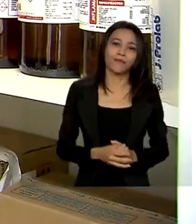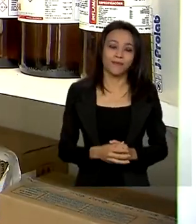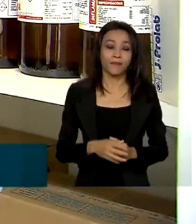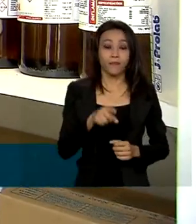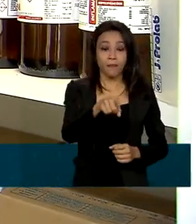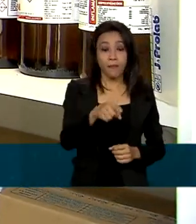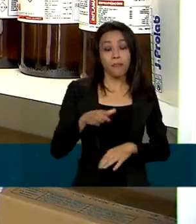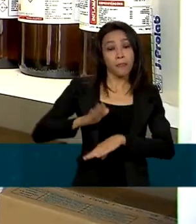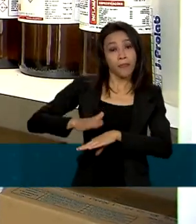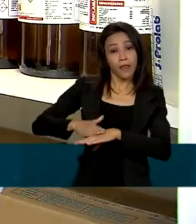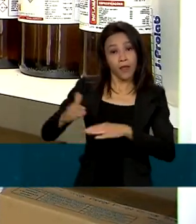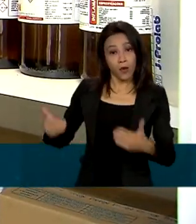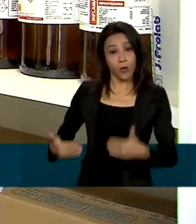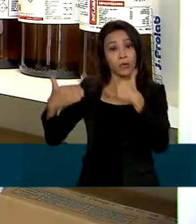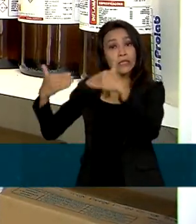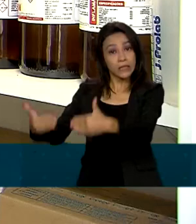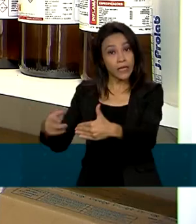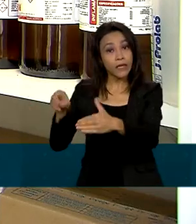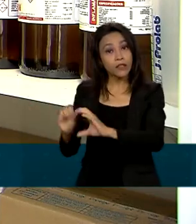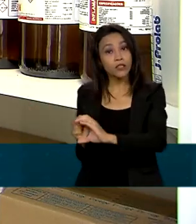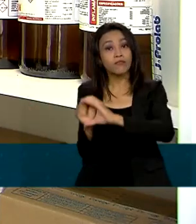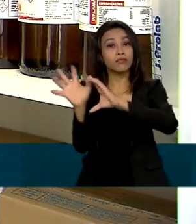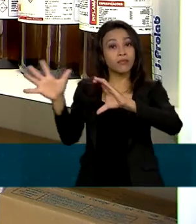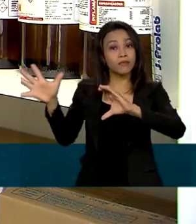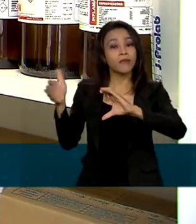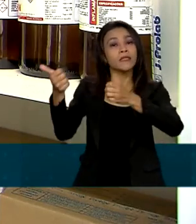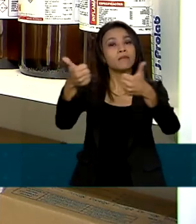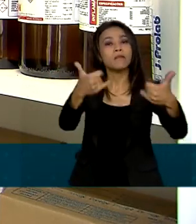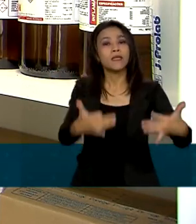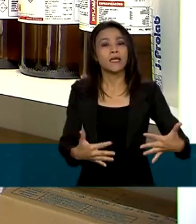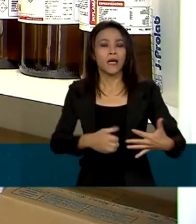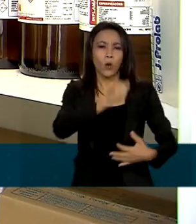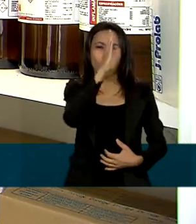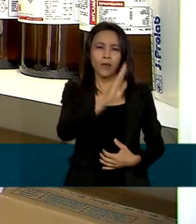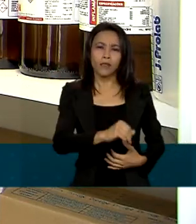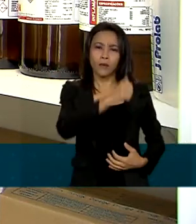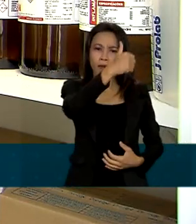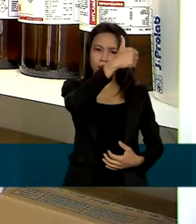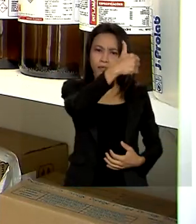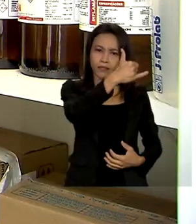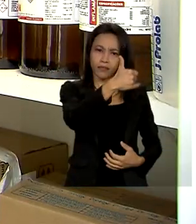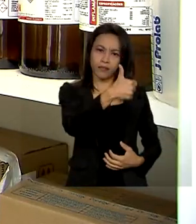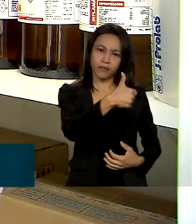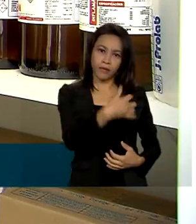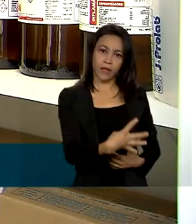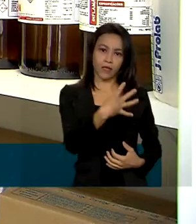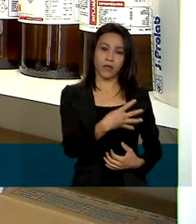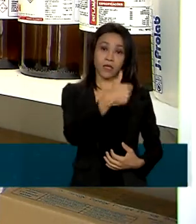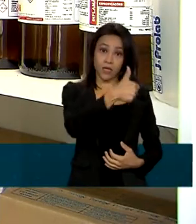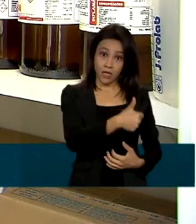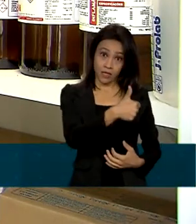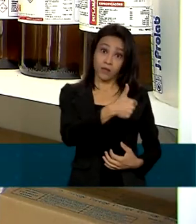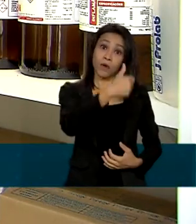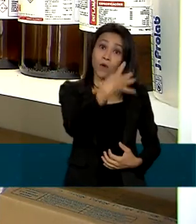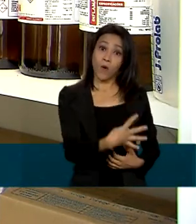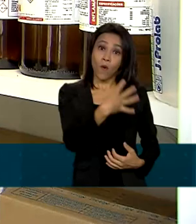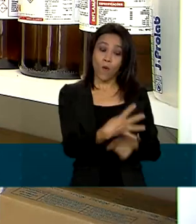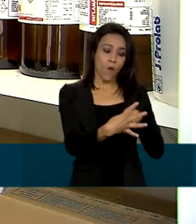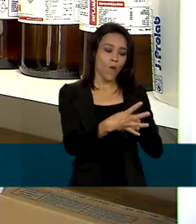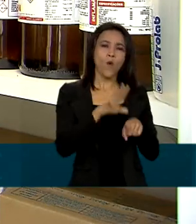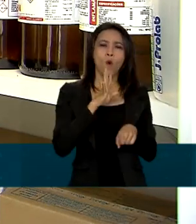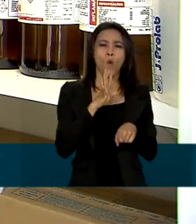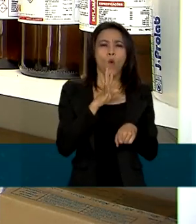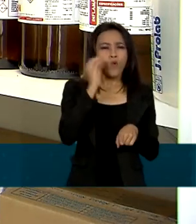Ciência, Tecnologia e Inovações, o Brasil é o 14º produtor de conhecimento científico no mundo.